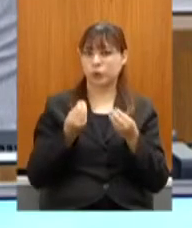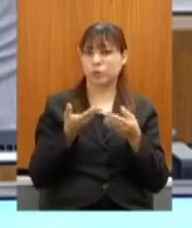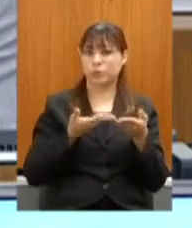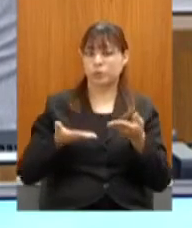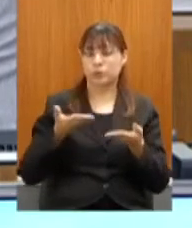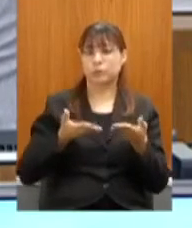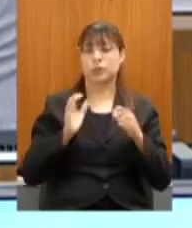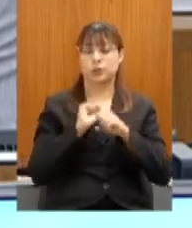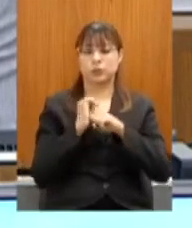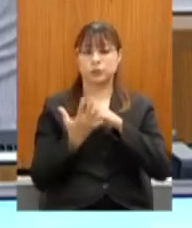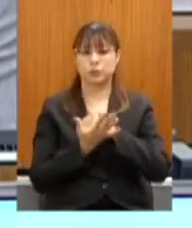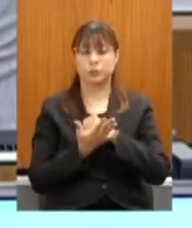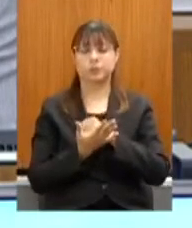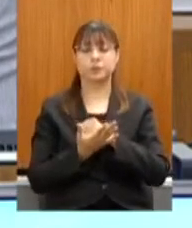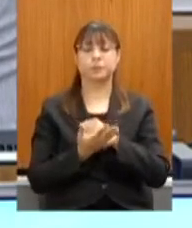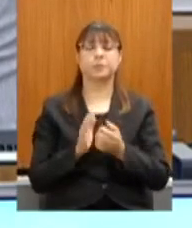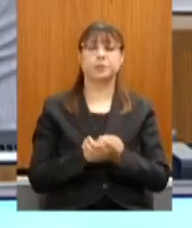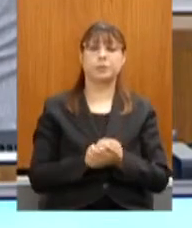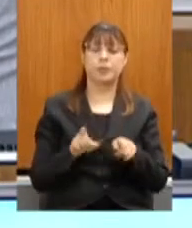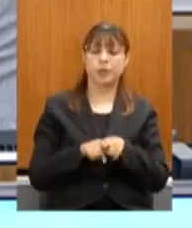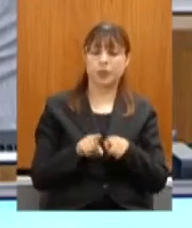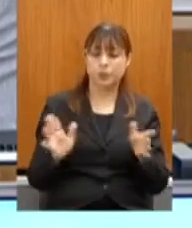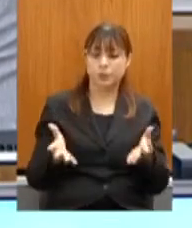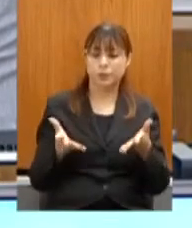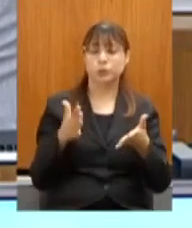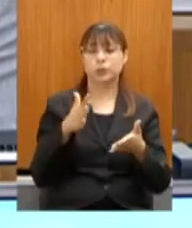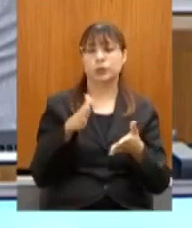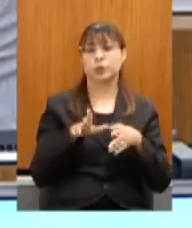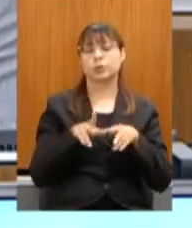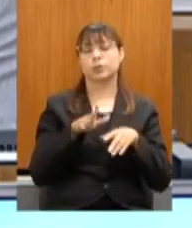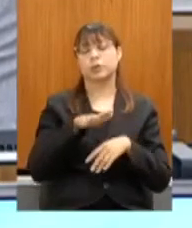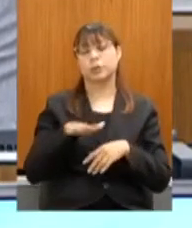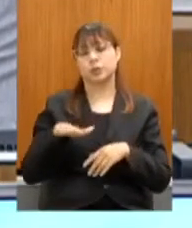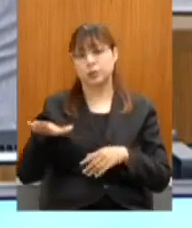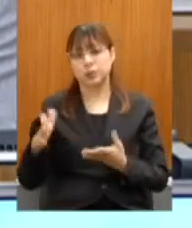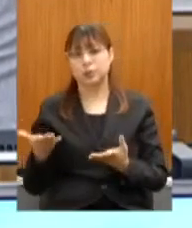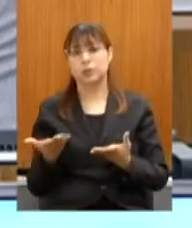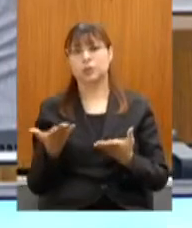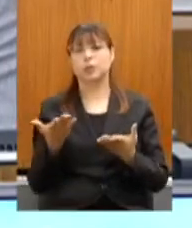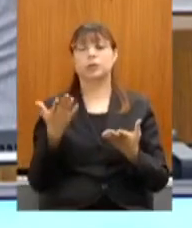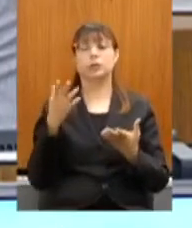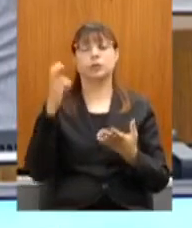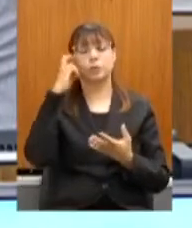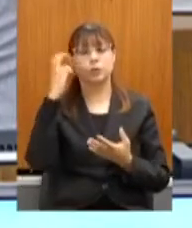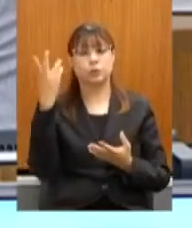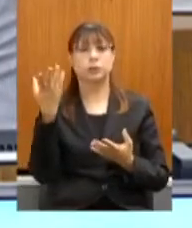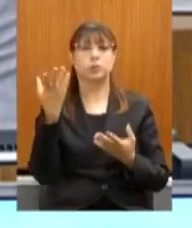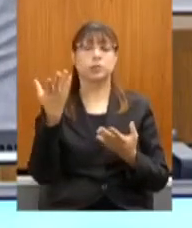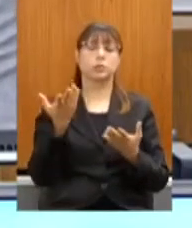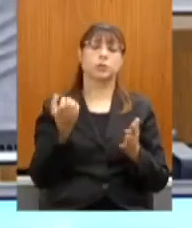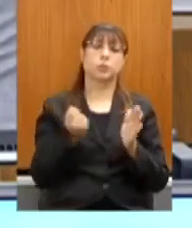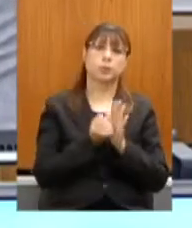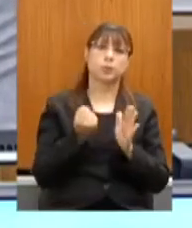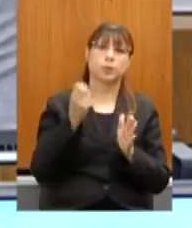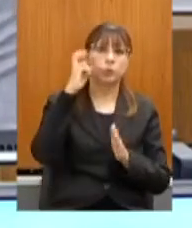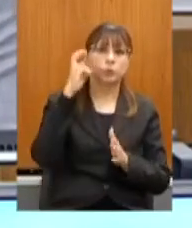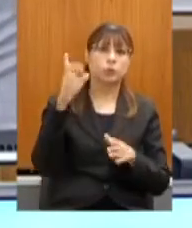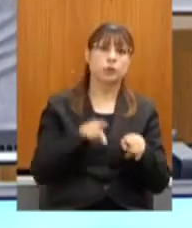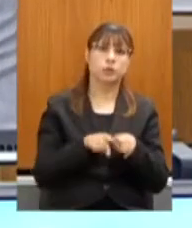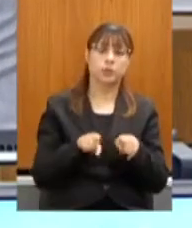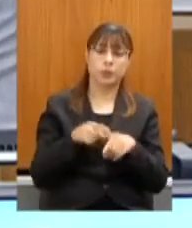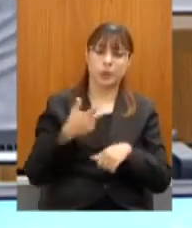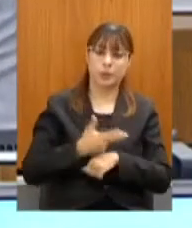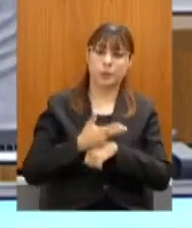Se liga, homenagem ao público infantil, valorização do turismo, patrimônio cultural, o prêmio da música popular